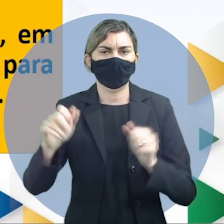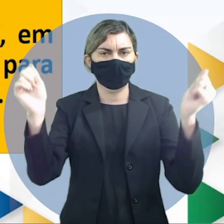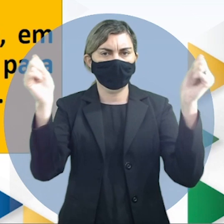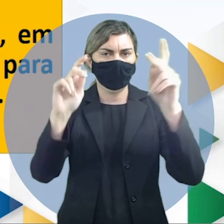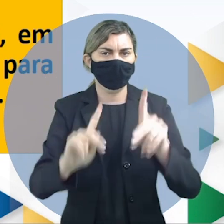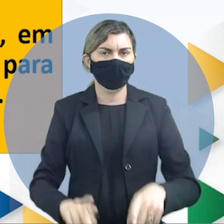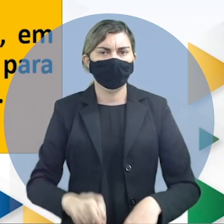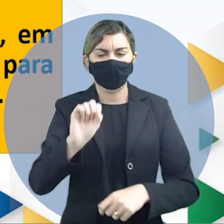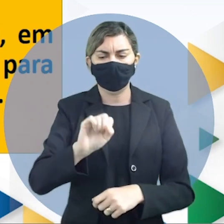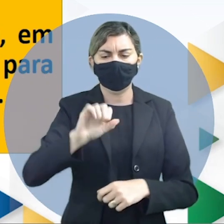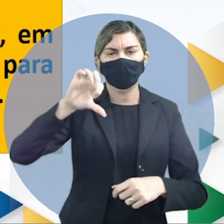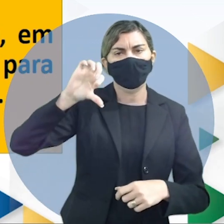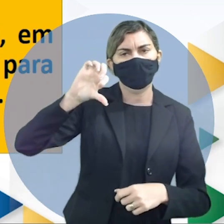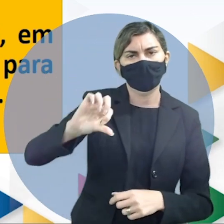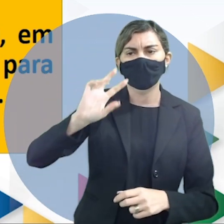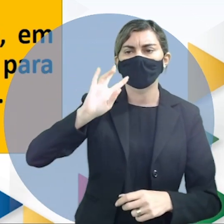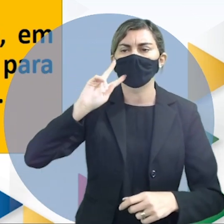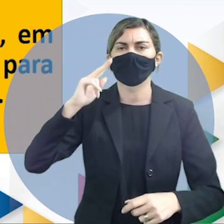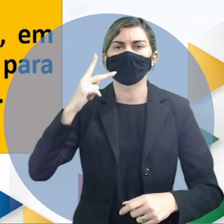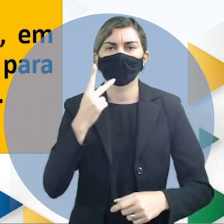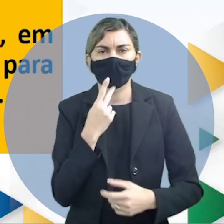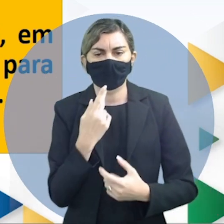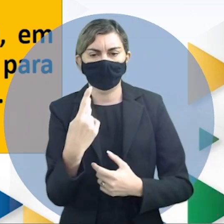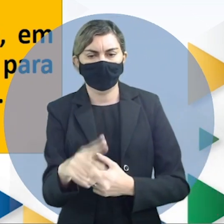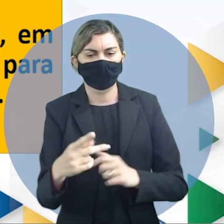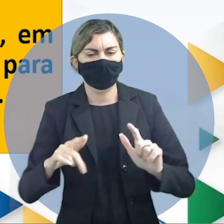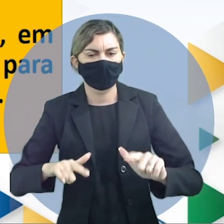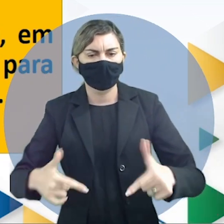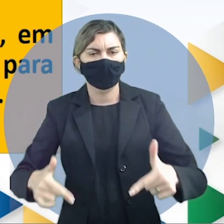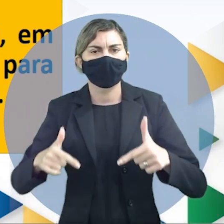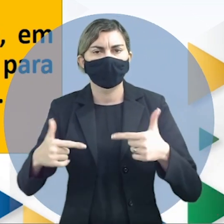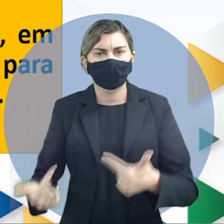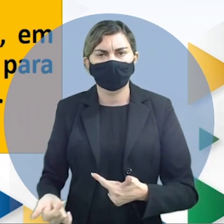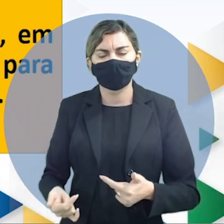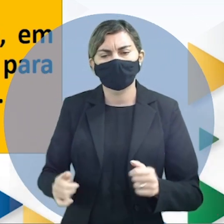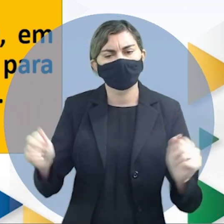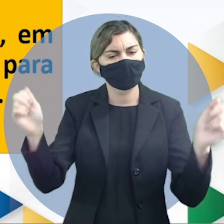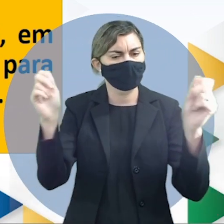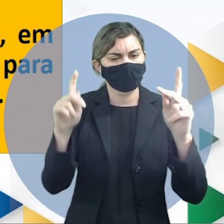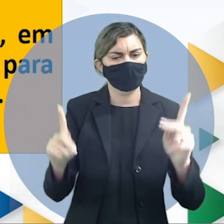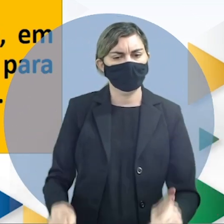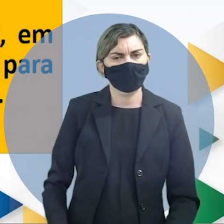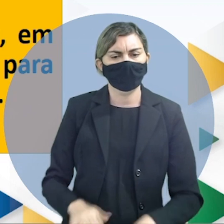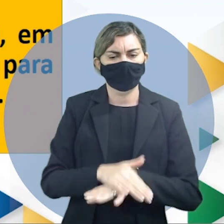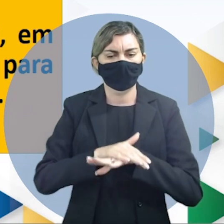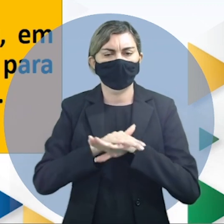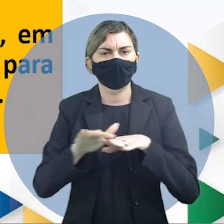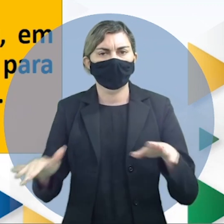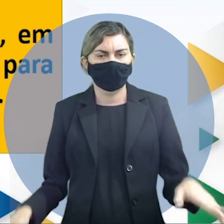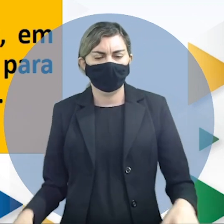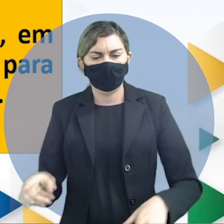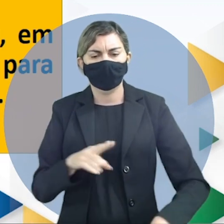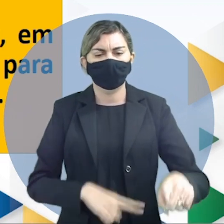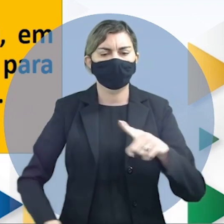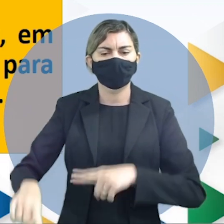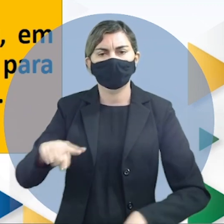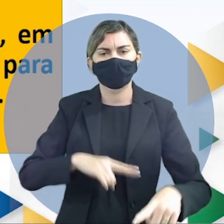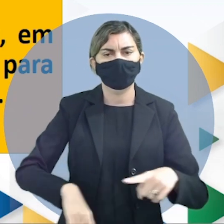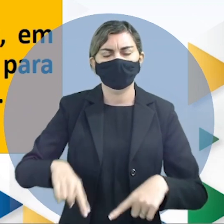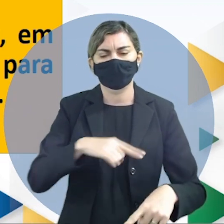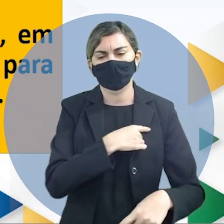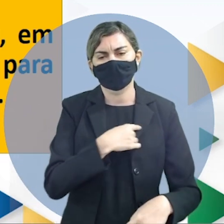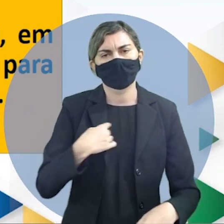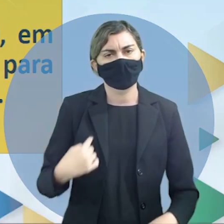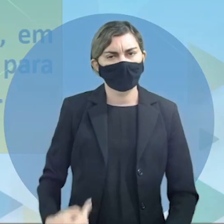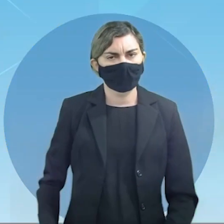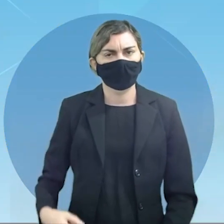89 em reconhecimento a sua campanha pacifista para acabar com a dominação chinesa